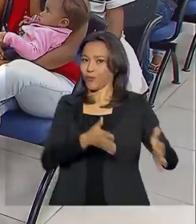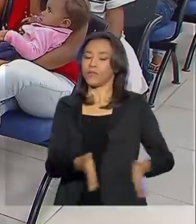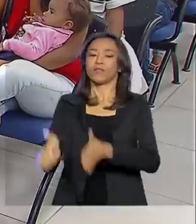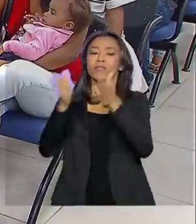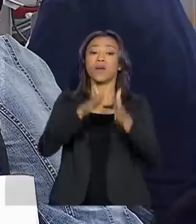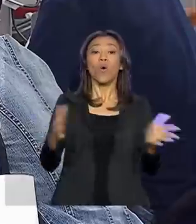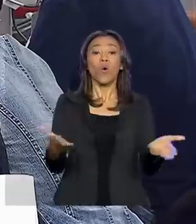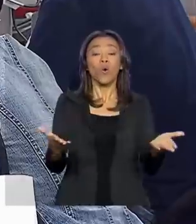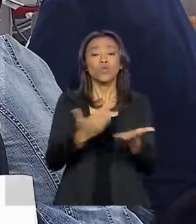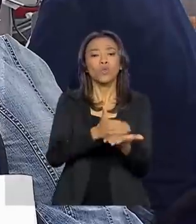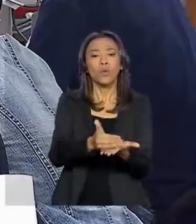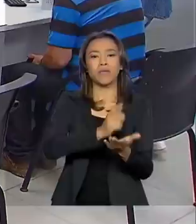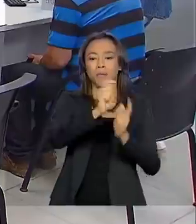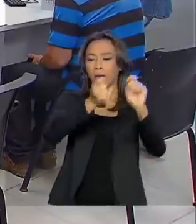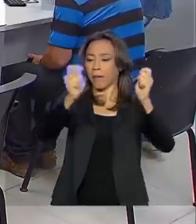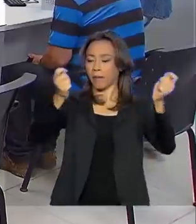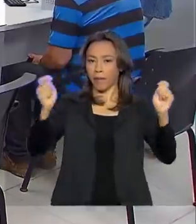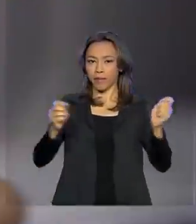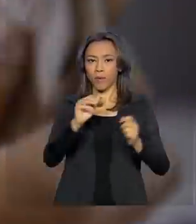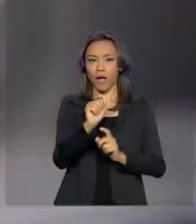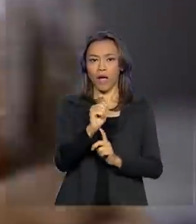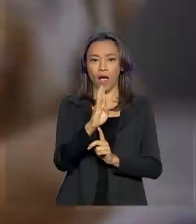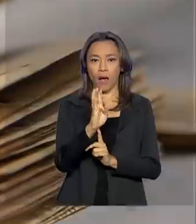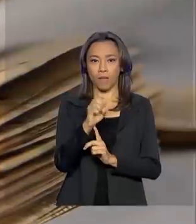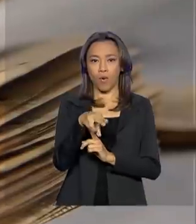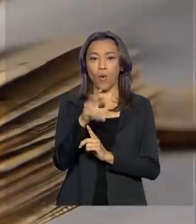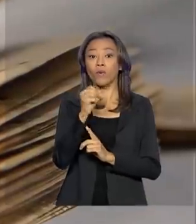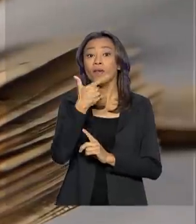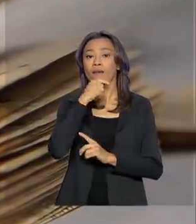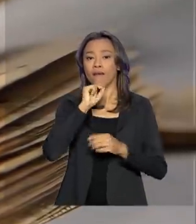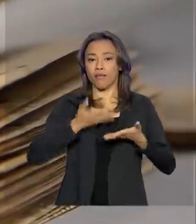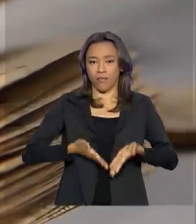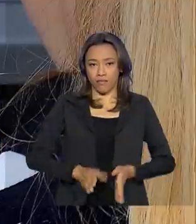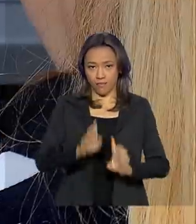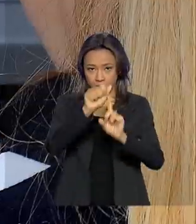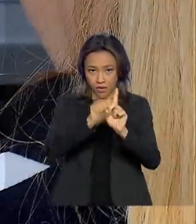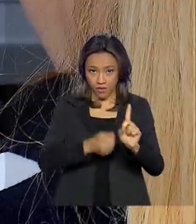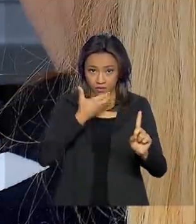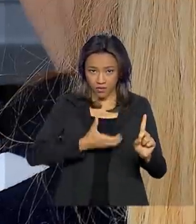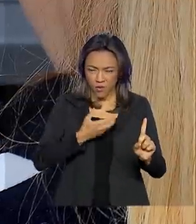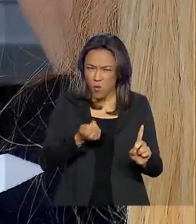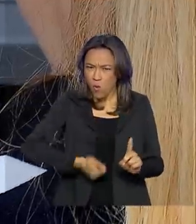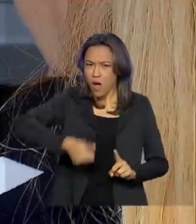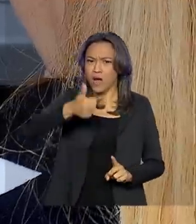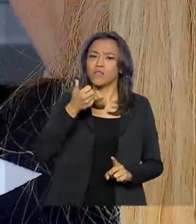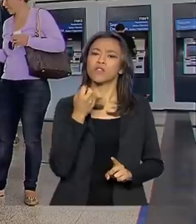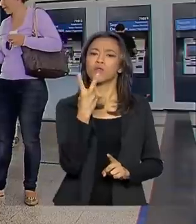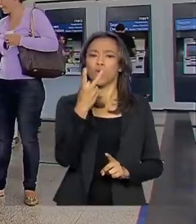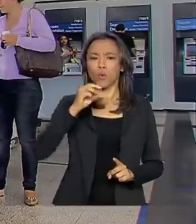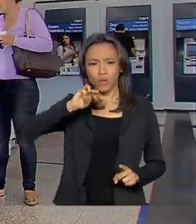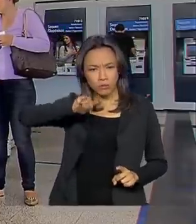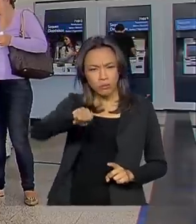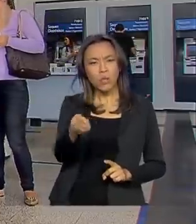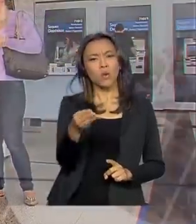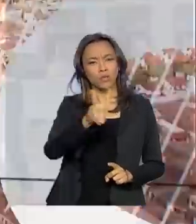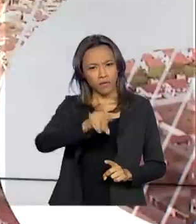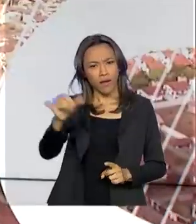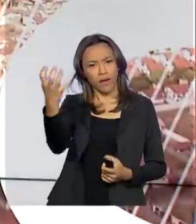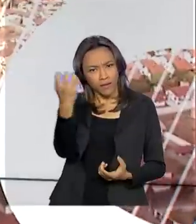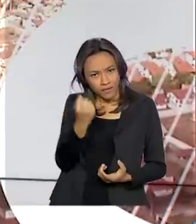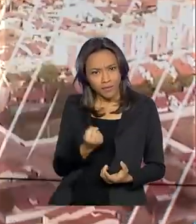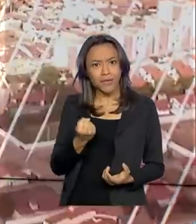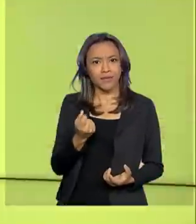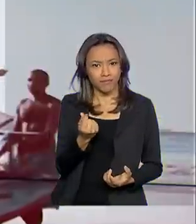hoje o pagamento do abono salarial para trabalhadores nascidos em dezembro. Quase dois milhões de empregados vão receber o benefício.